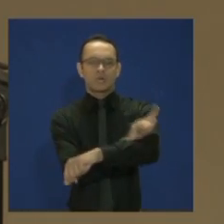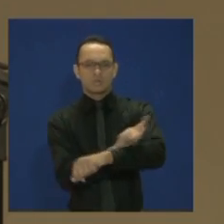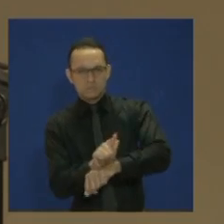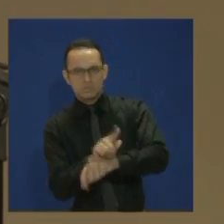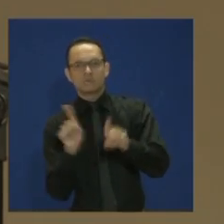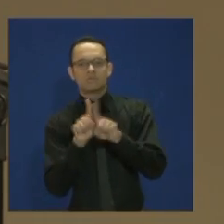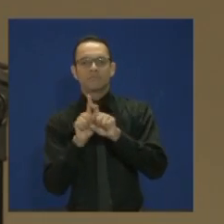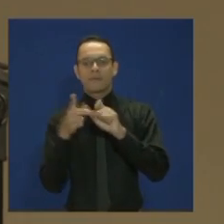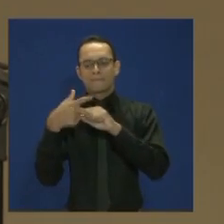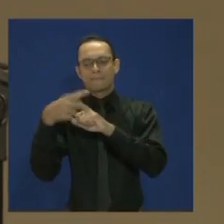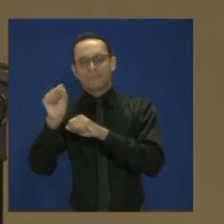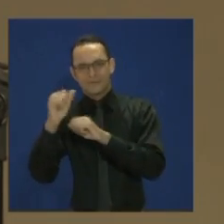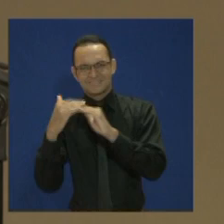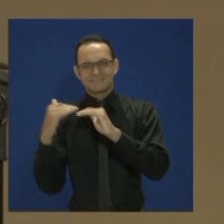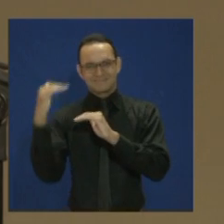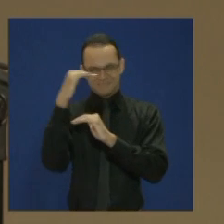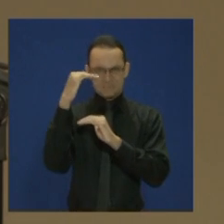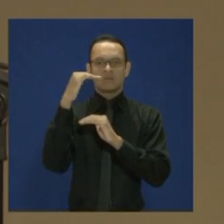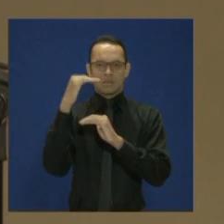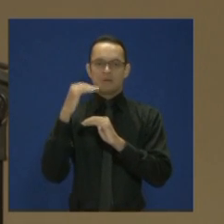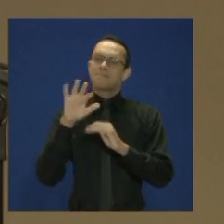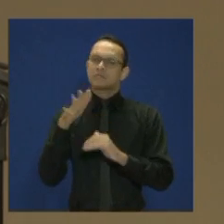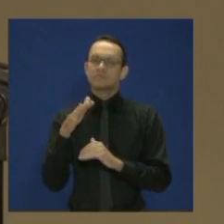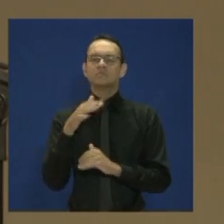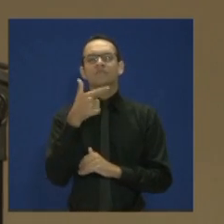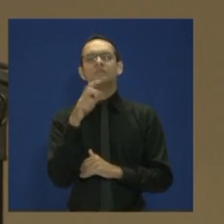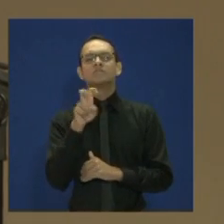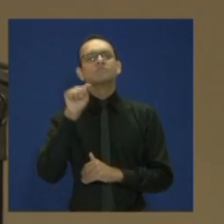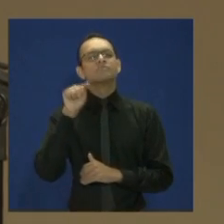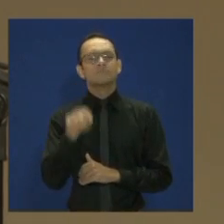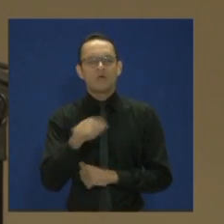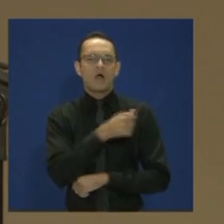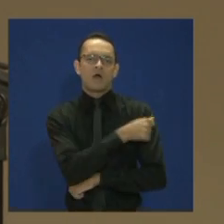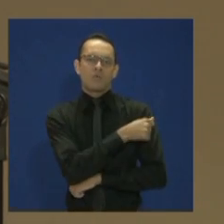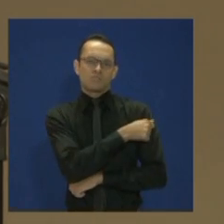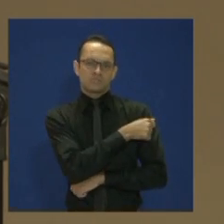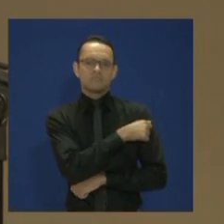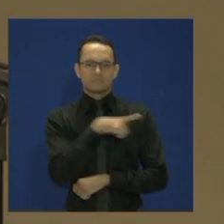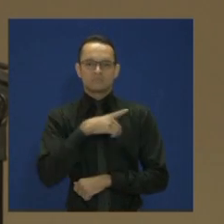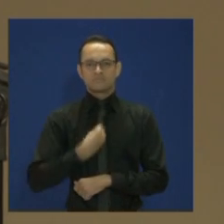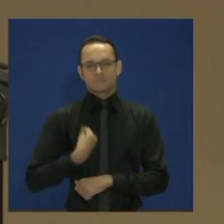pós-graduação, são mais de 25 mil alunos nesta instituição.